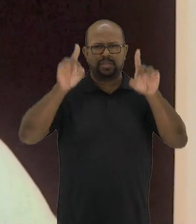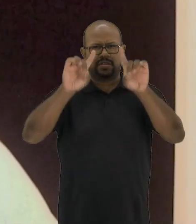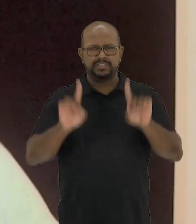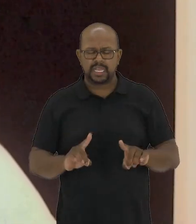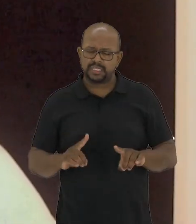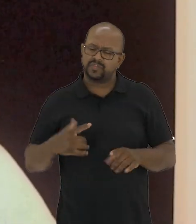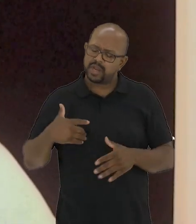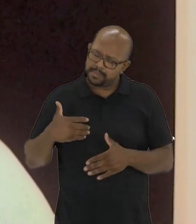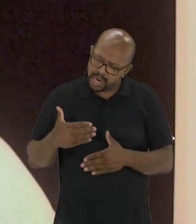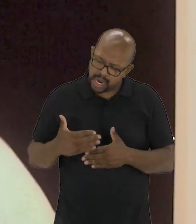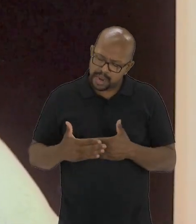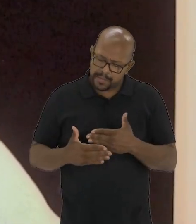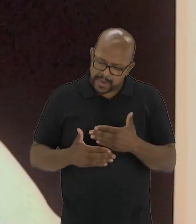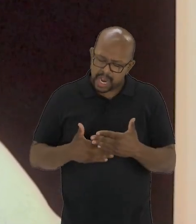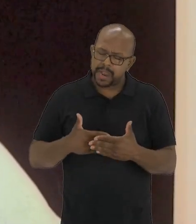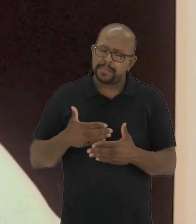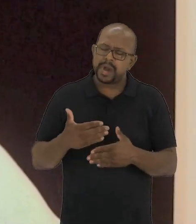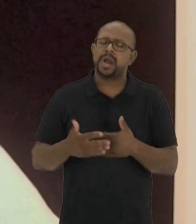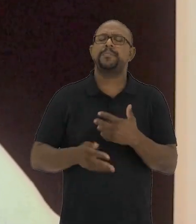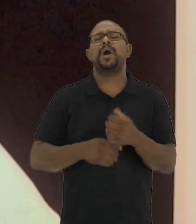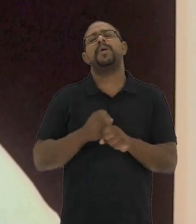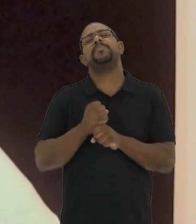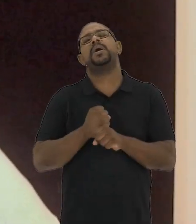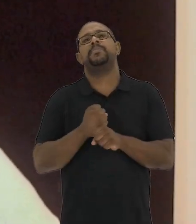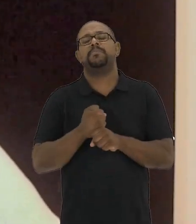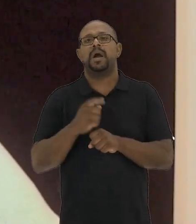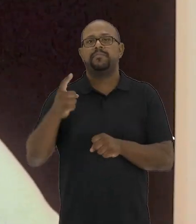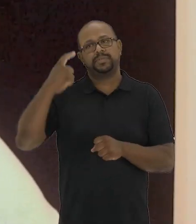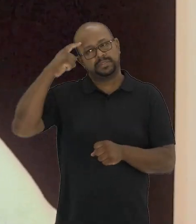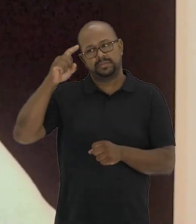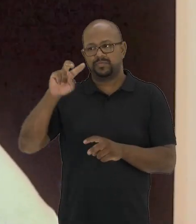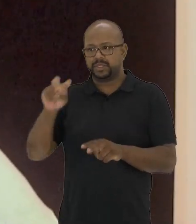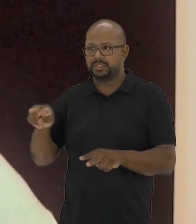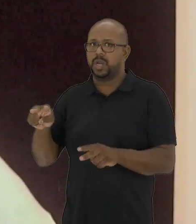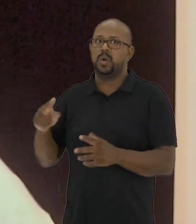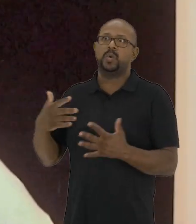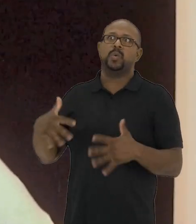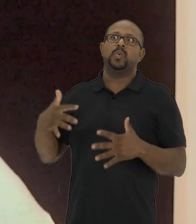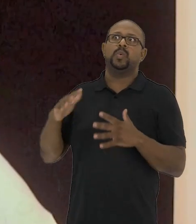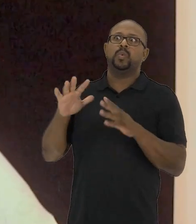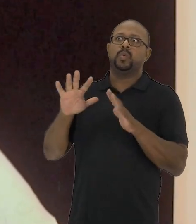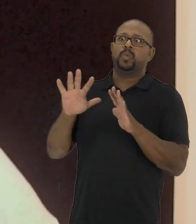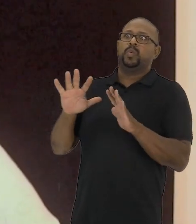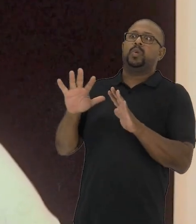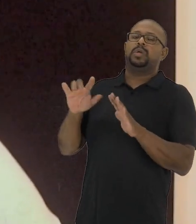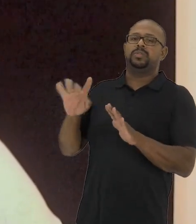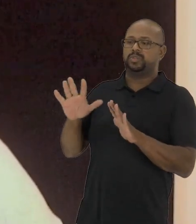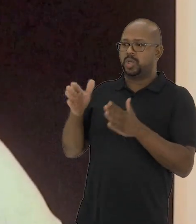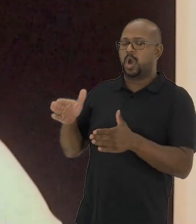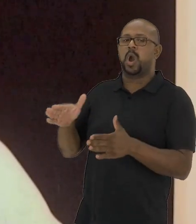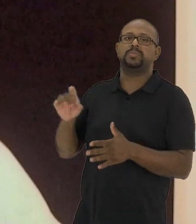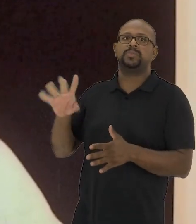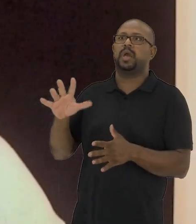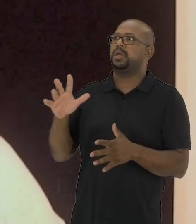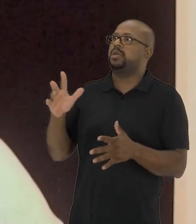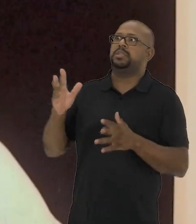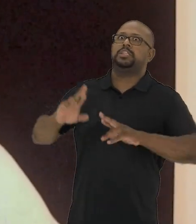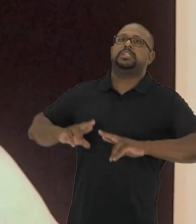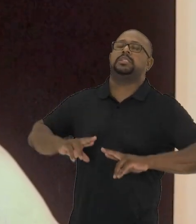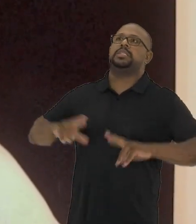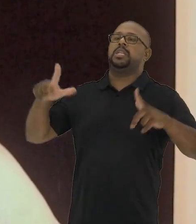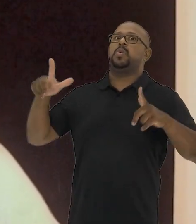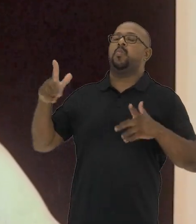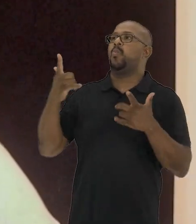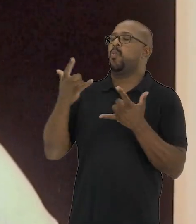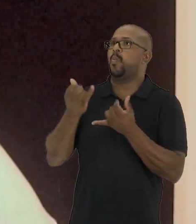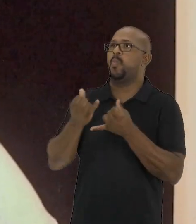Corpos com deficiência foram, ao longo dos séculos, espetacularizados, vistos constantemente como